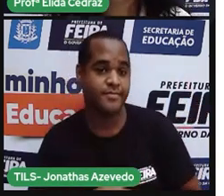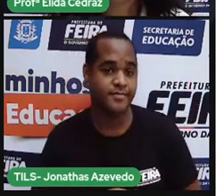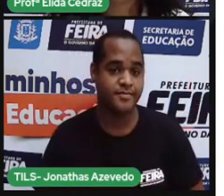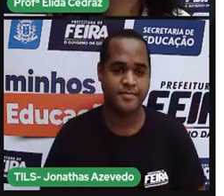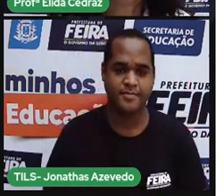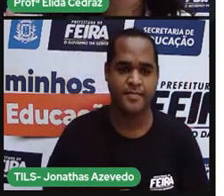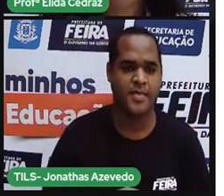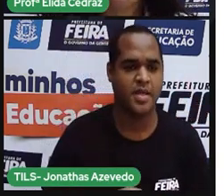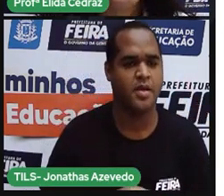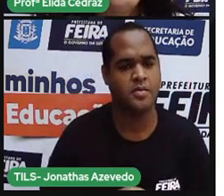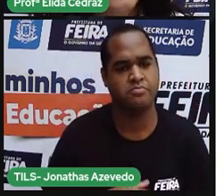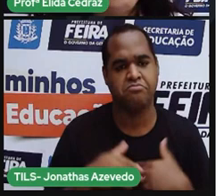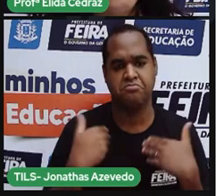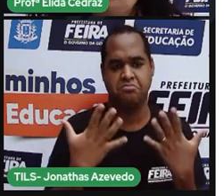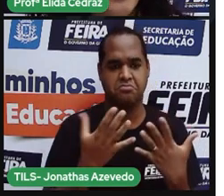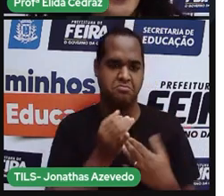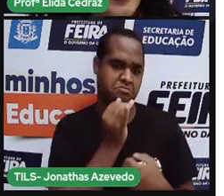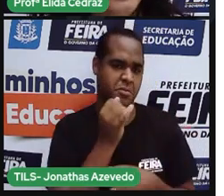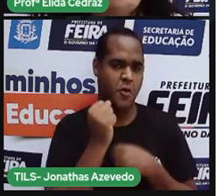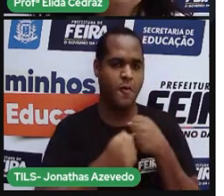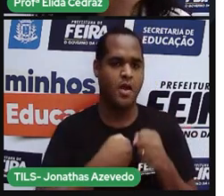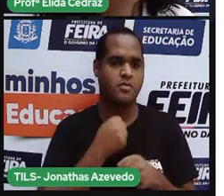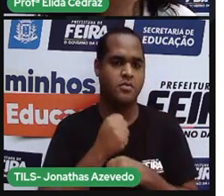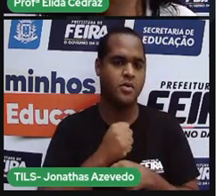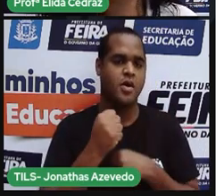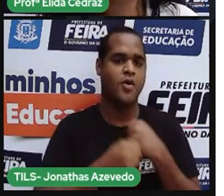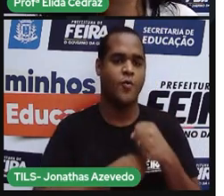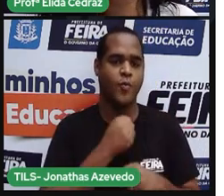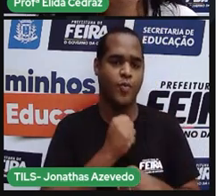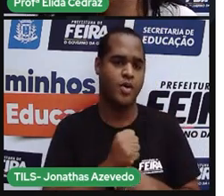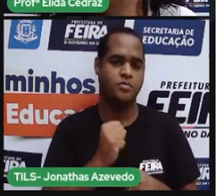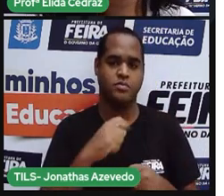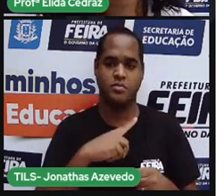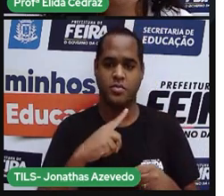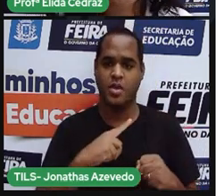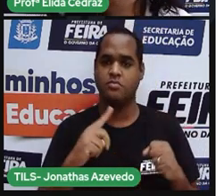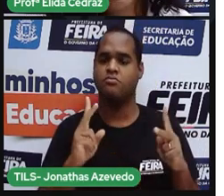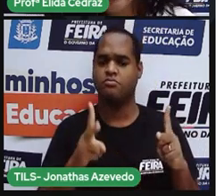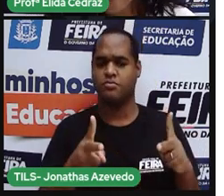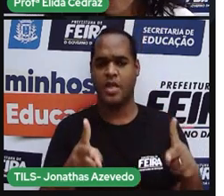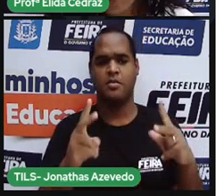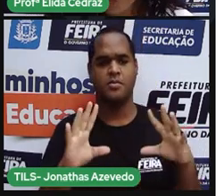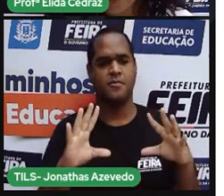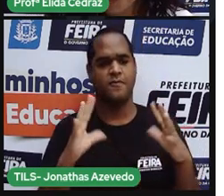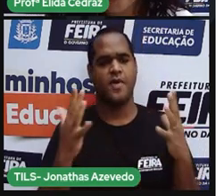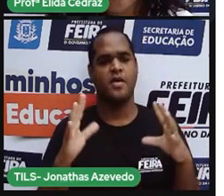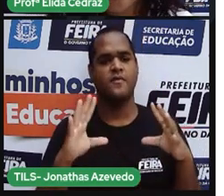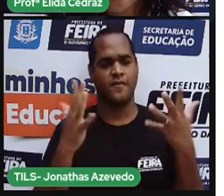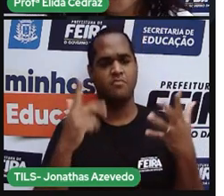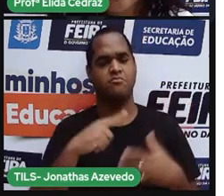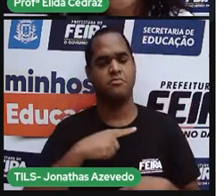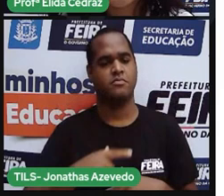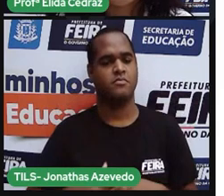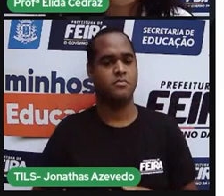tipo assim, todos os anos, Proelga, tem essa festa no bairro que eu moro.